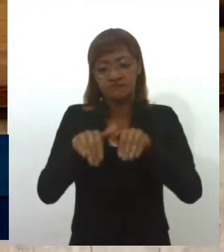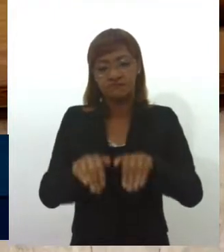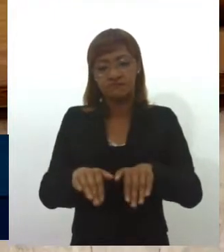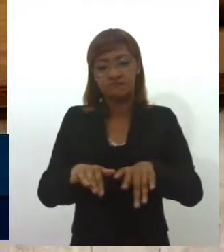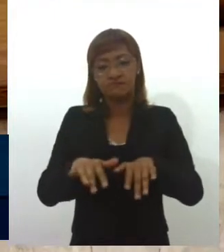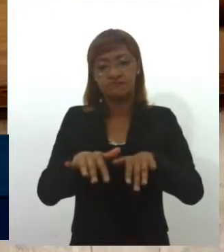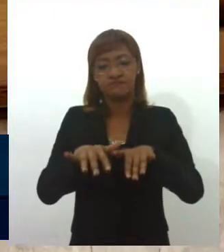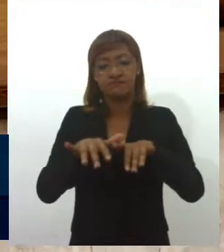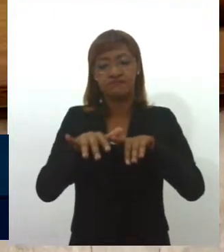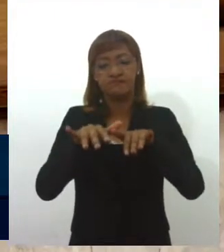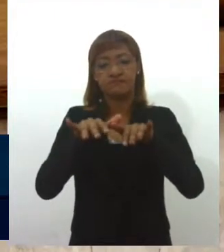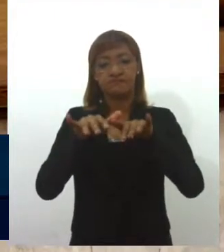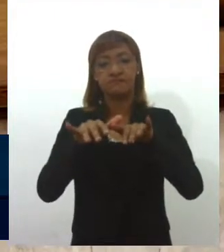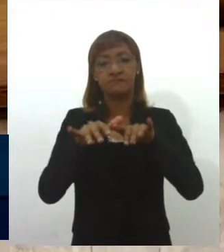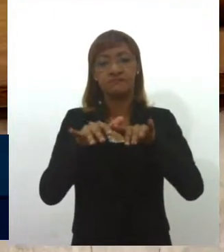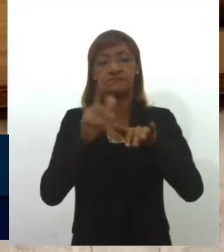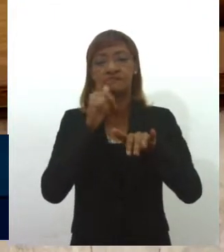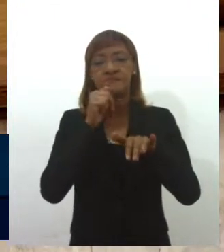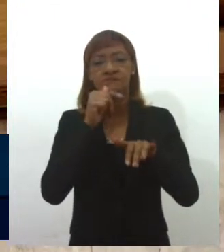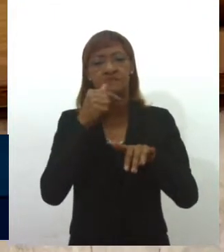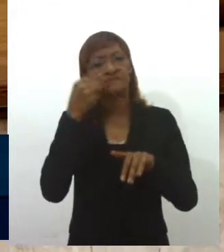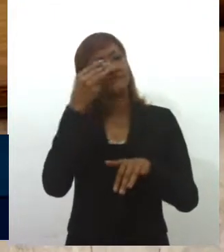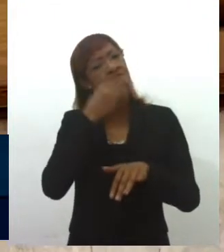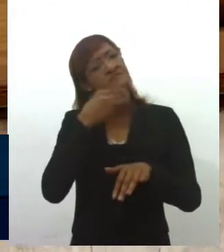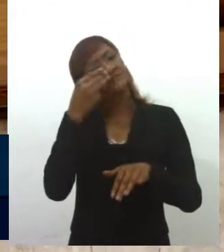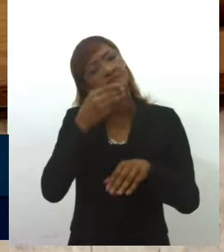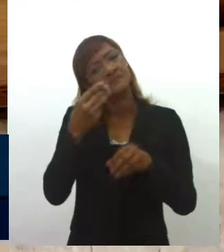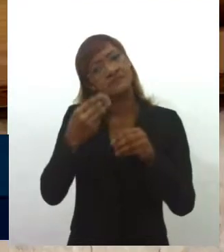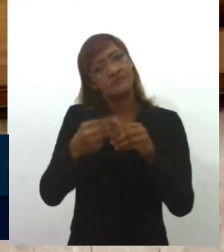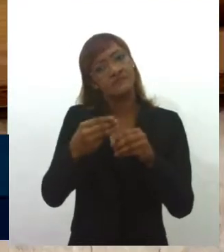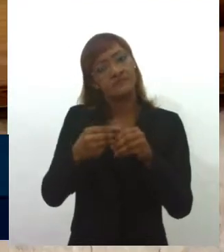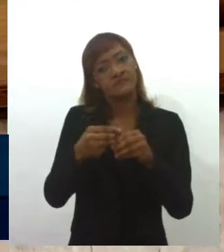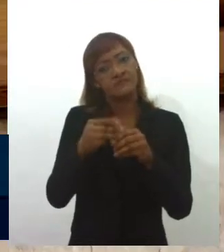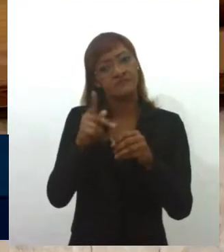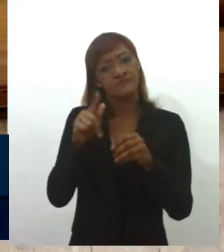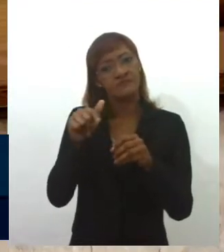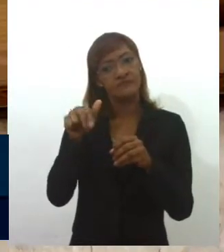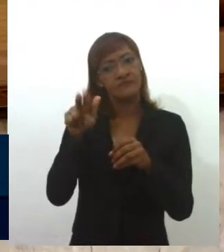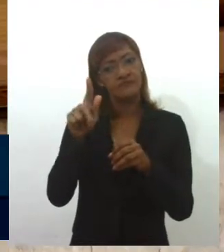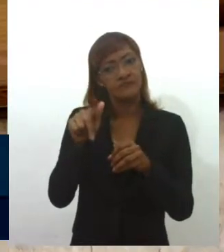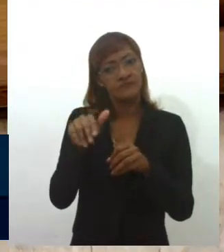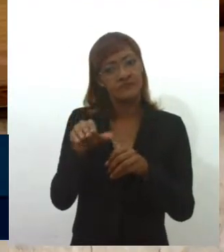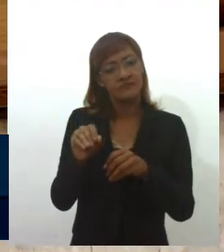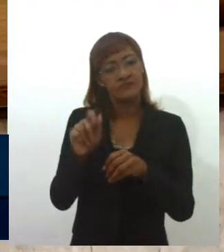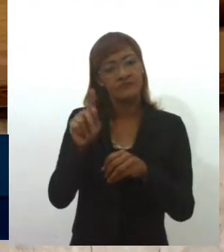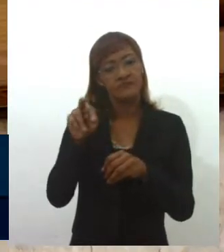no município de Brejo Grande, a fim de realizar o processo de